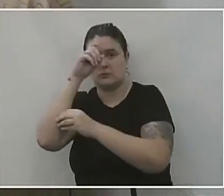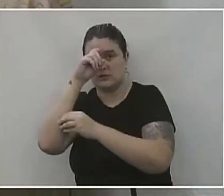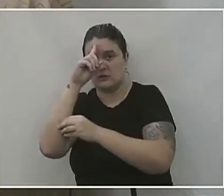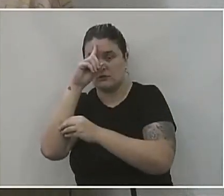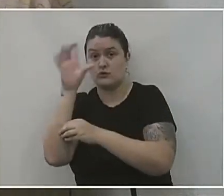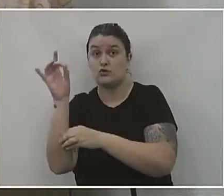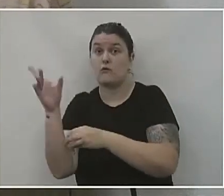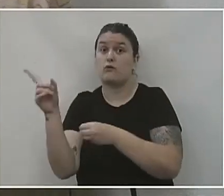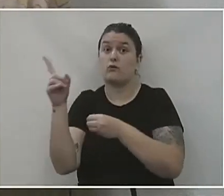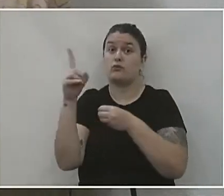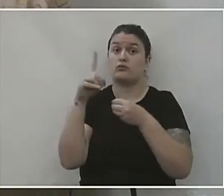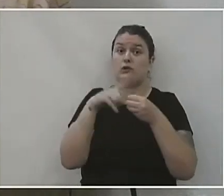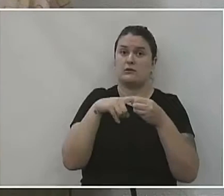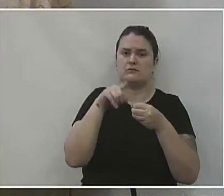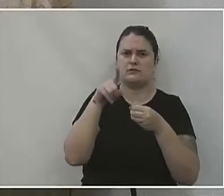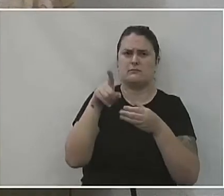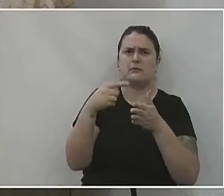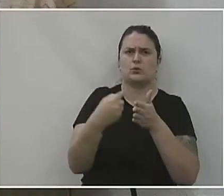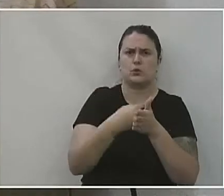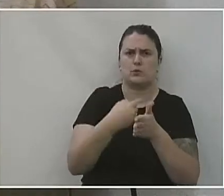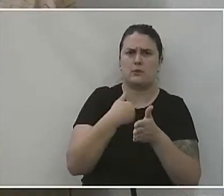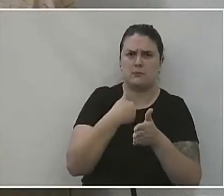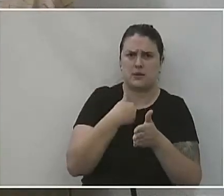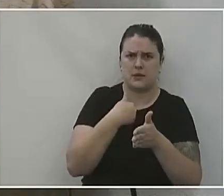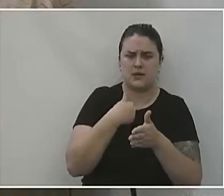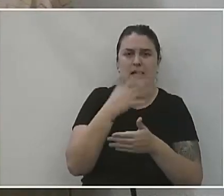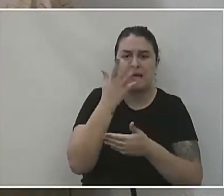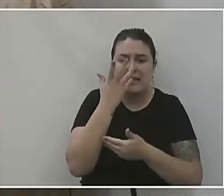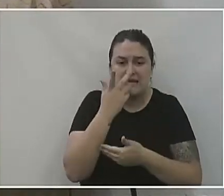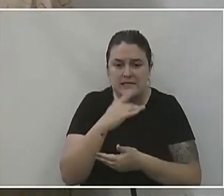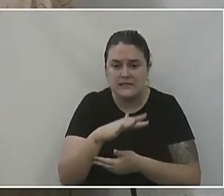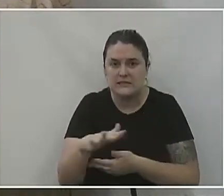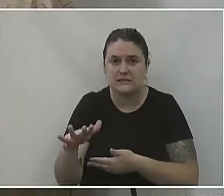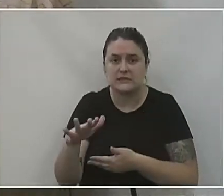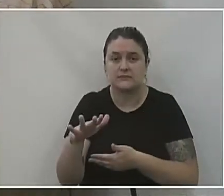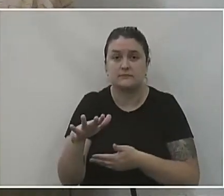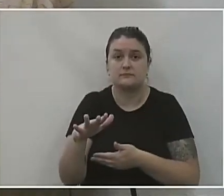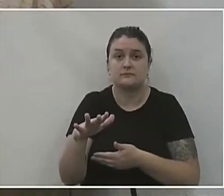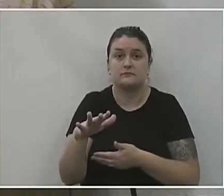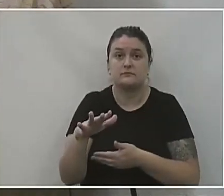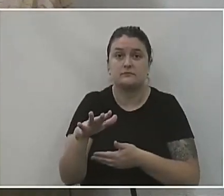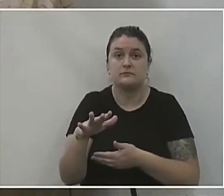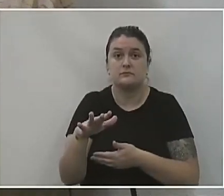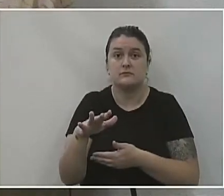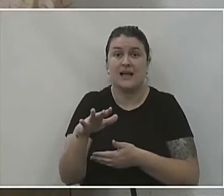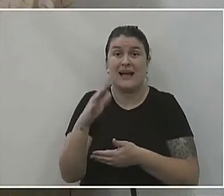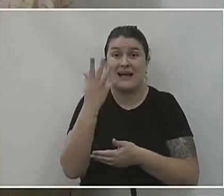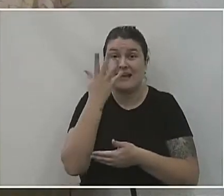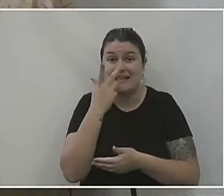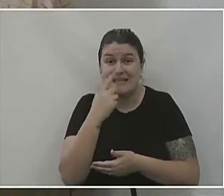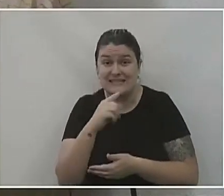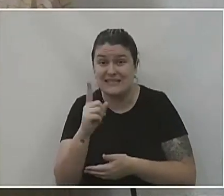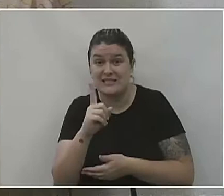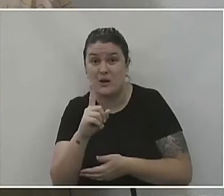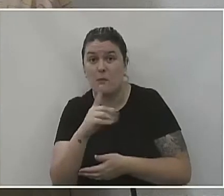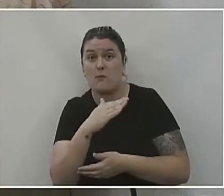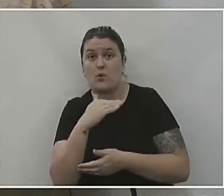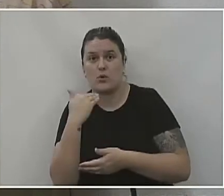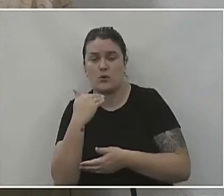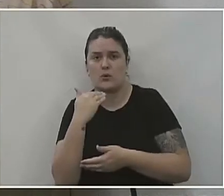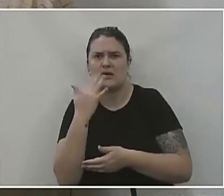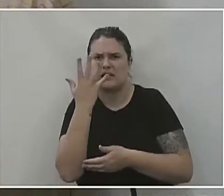É só voltando àquela situação lá que o senhor perguntou para mim das crianças, não houve óbitos de criança, mas